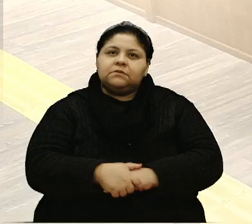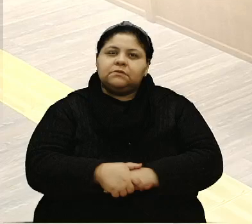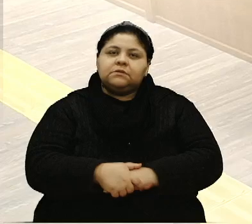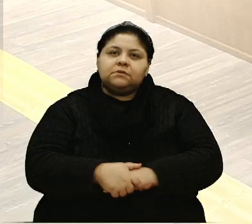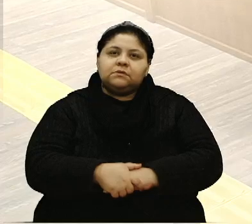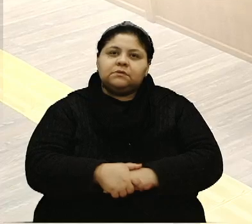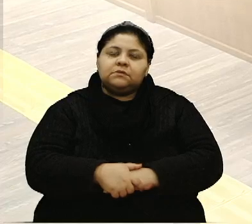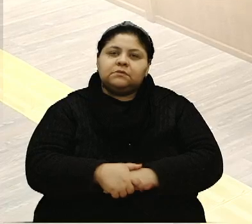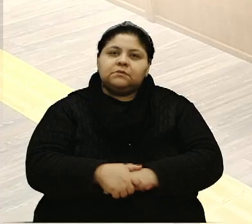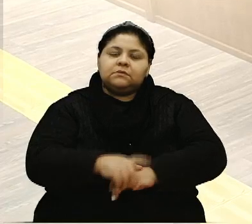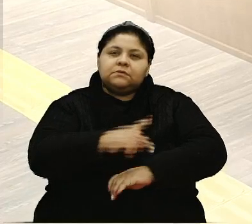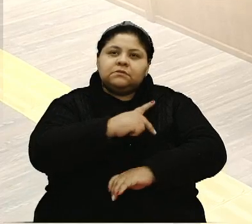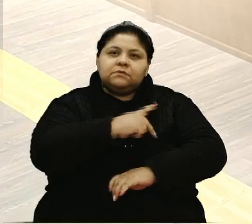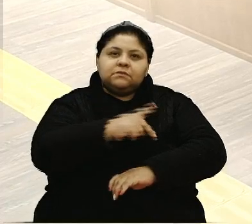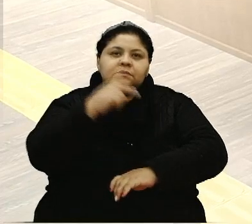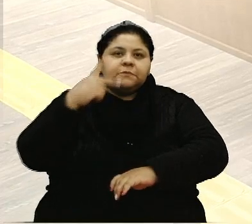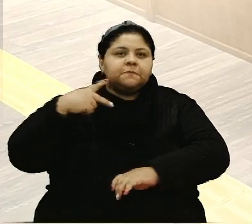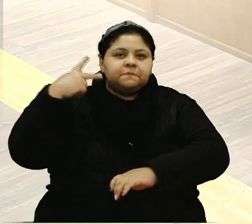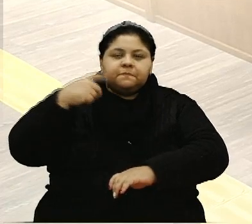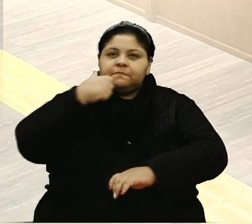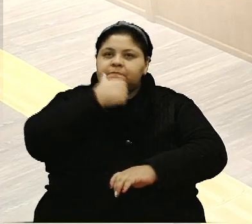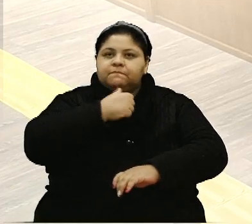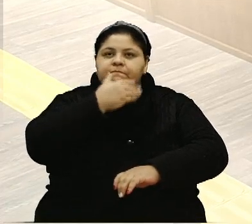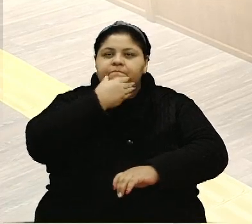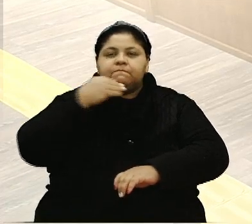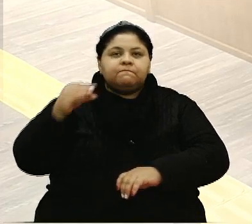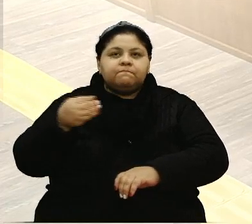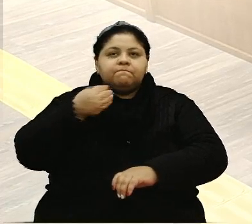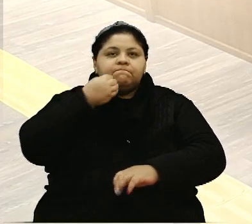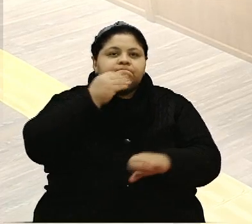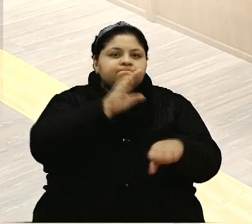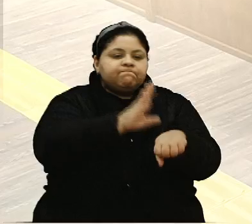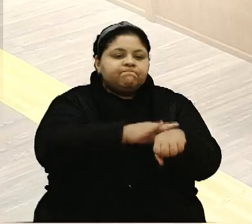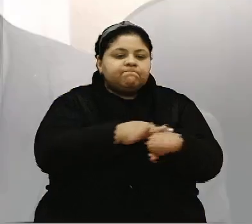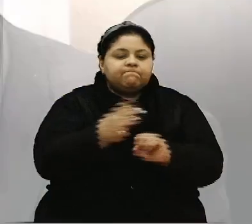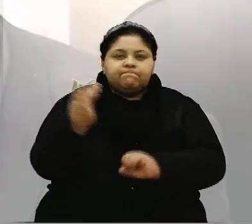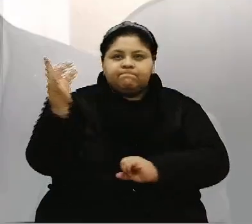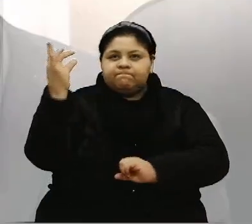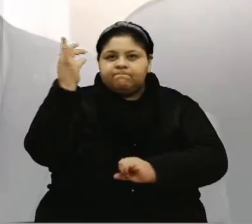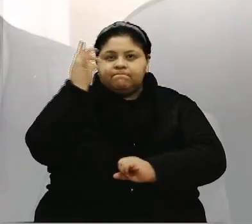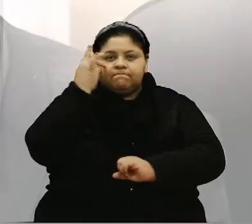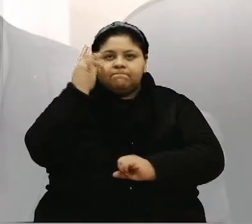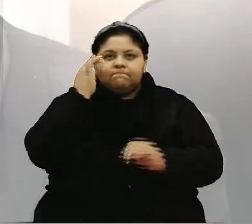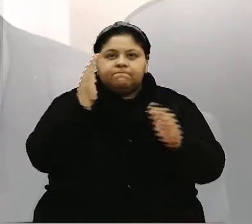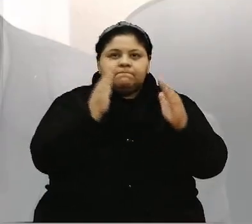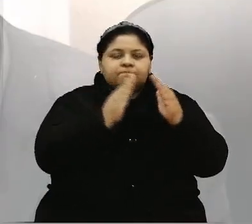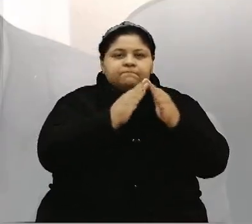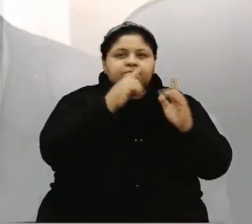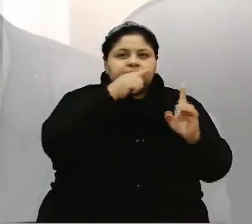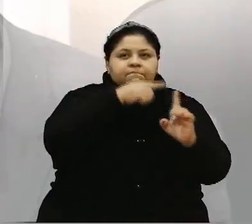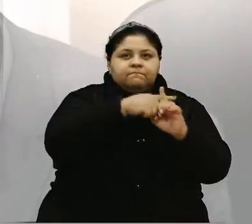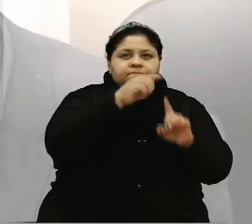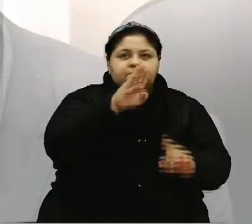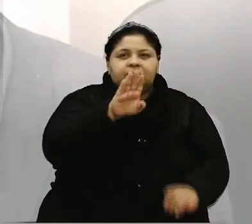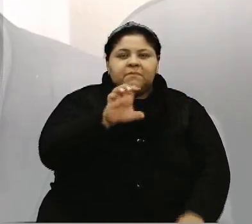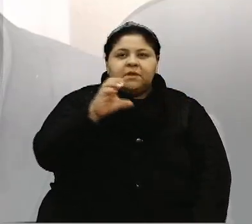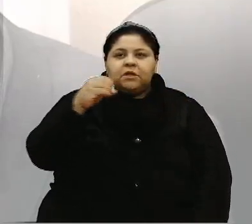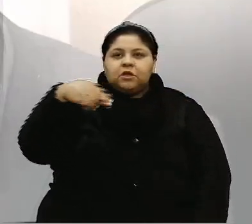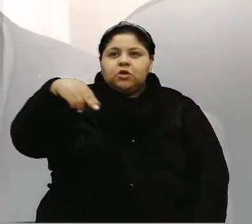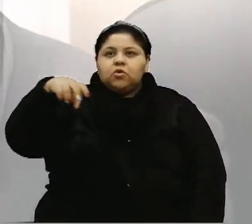Senhora Presidente, senhores vereadores, aproveitar esse momento e a presença dos integrantes da Igreja Beyond Church, que estão aqui hoje.